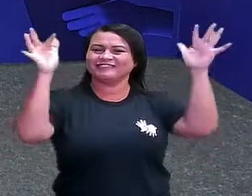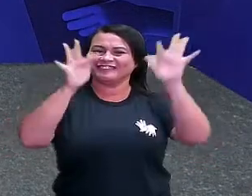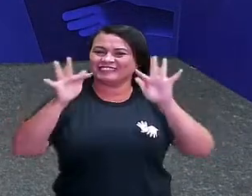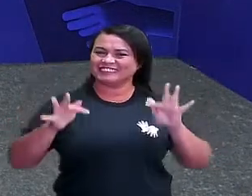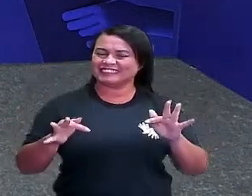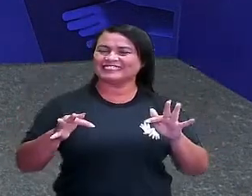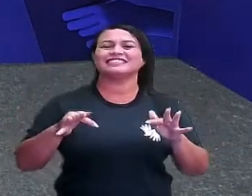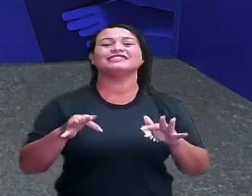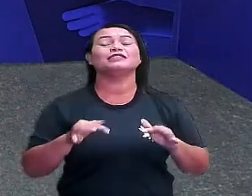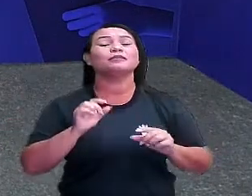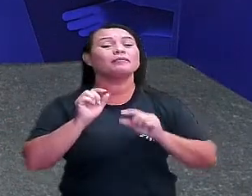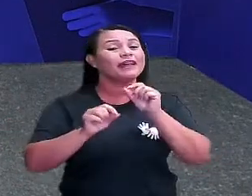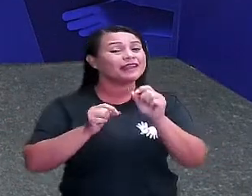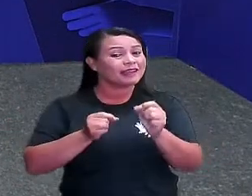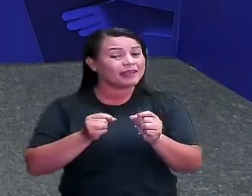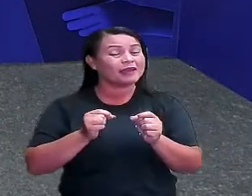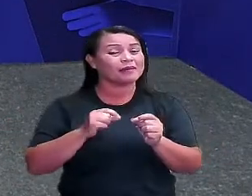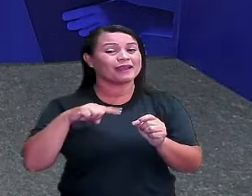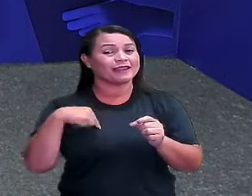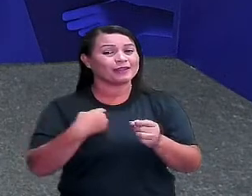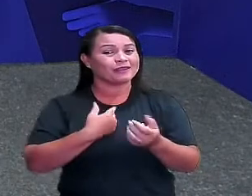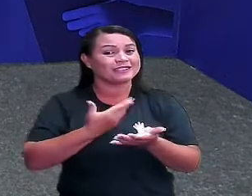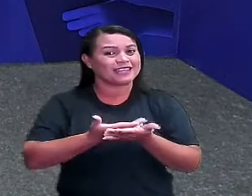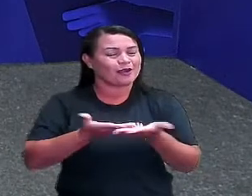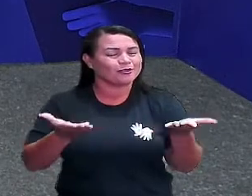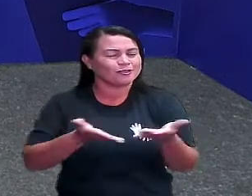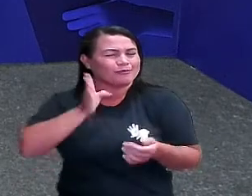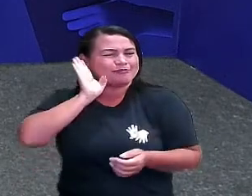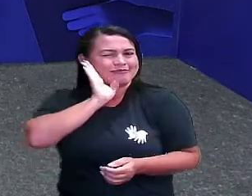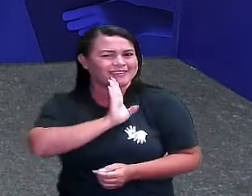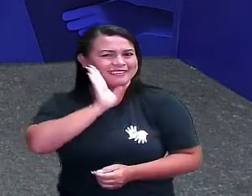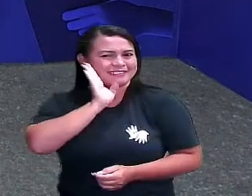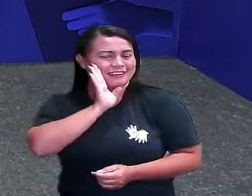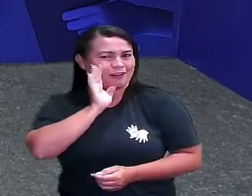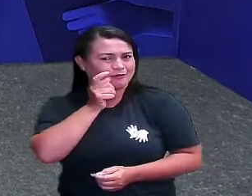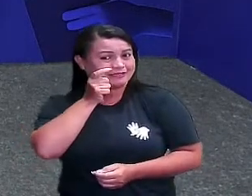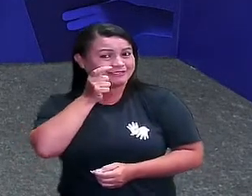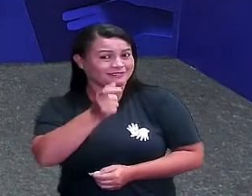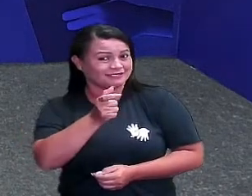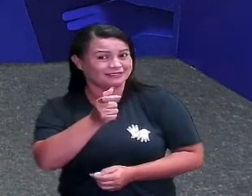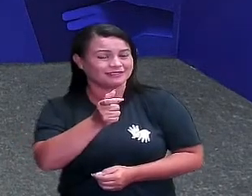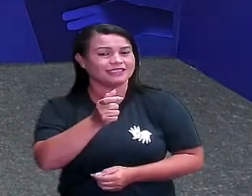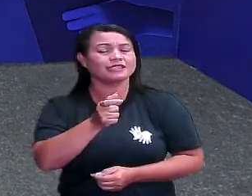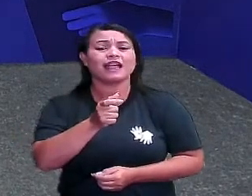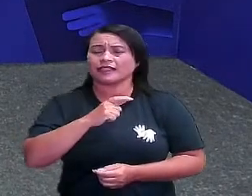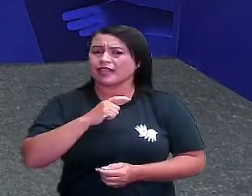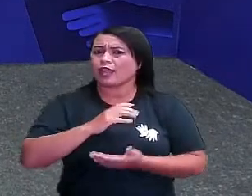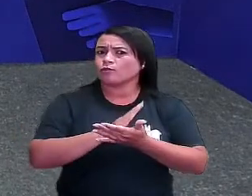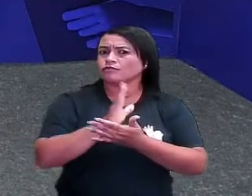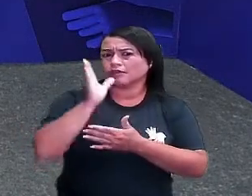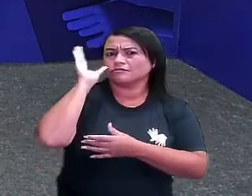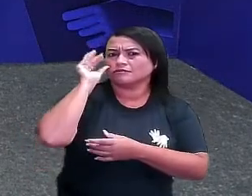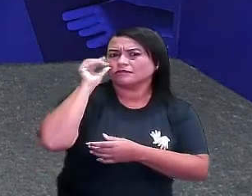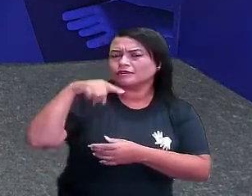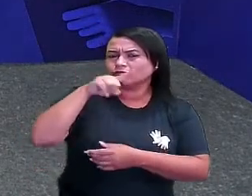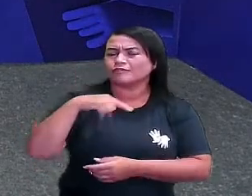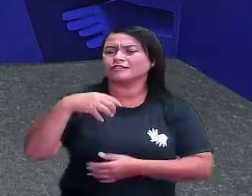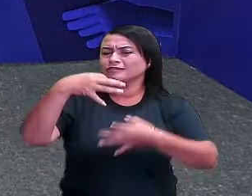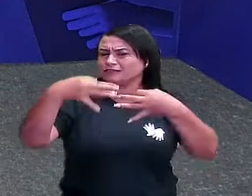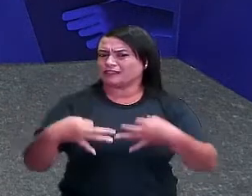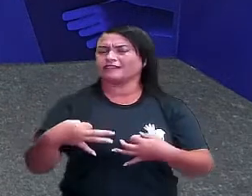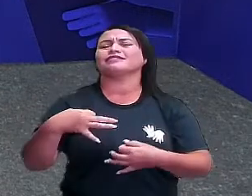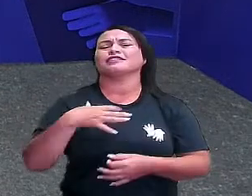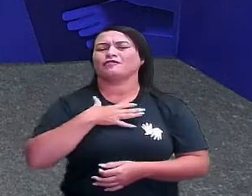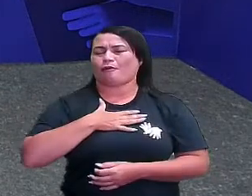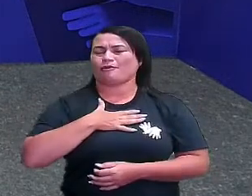animado para a nossa aula de hoje, que está muito legal, muito interessante, com algumas curiosidades que eu tenho certeza que